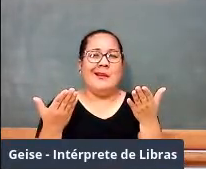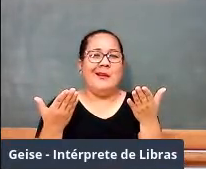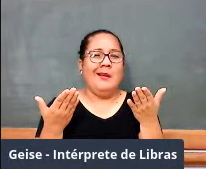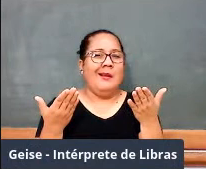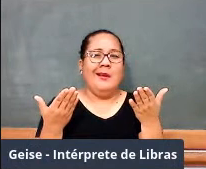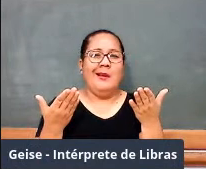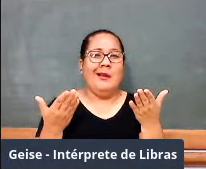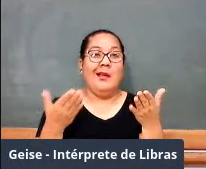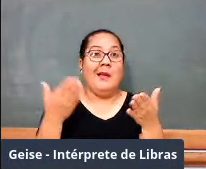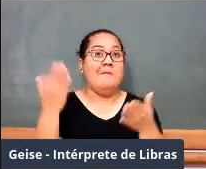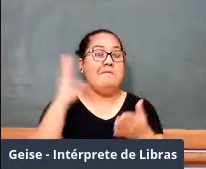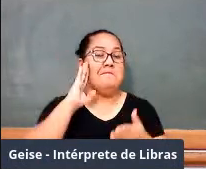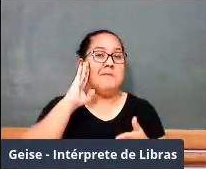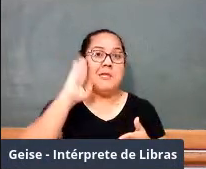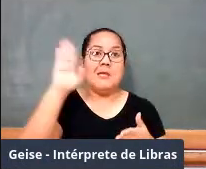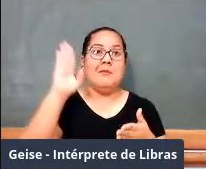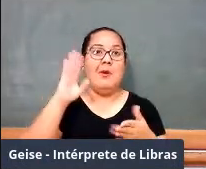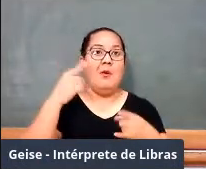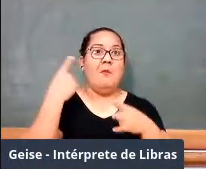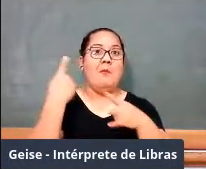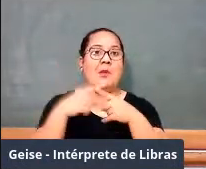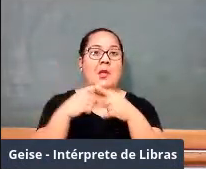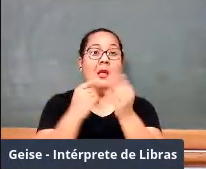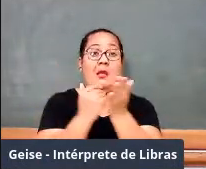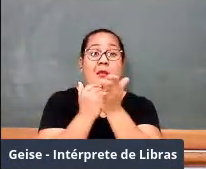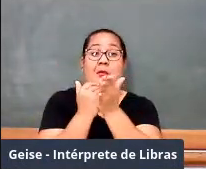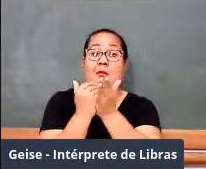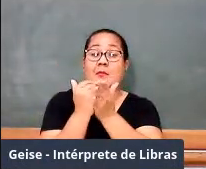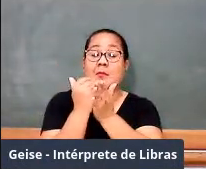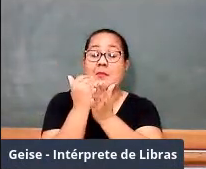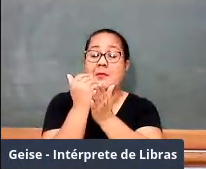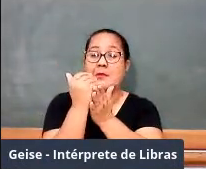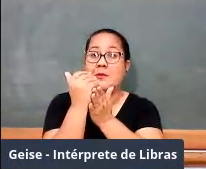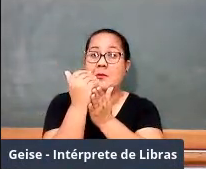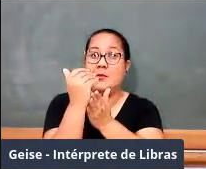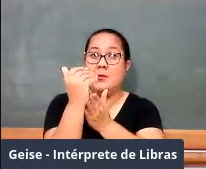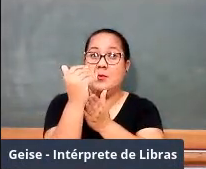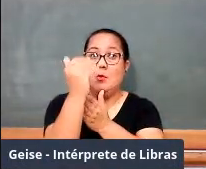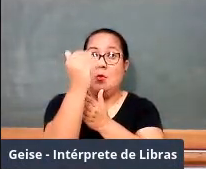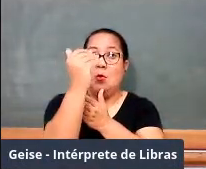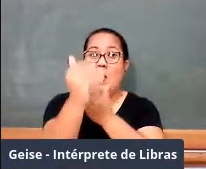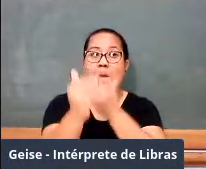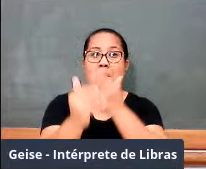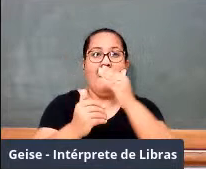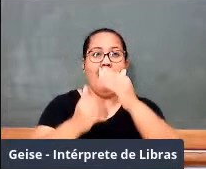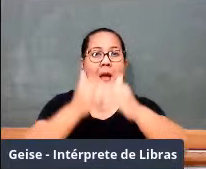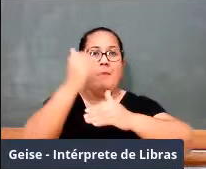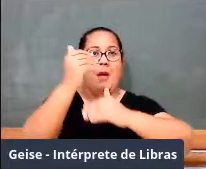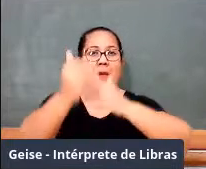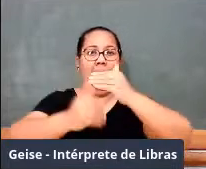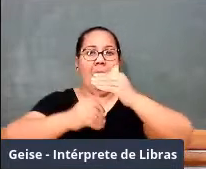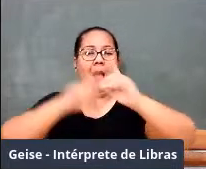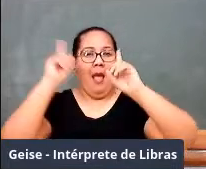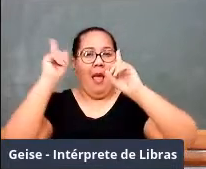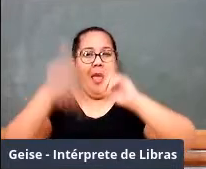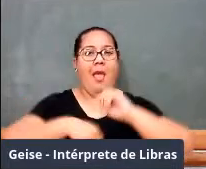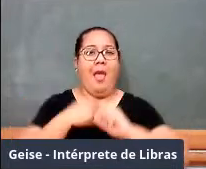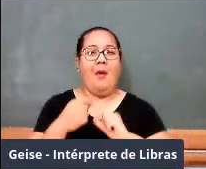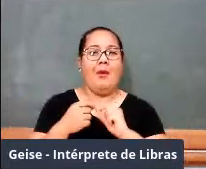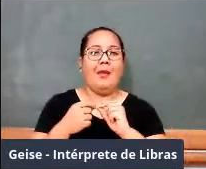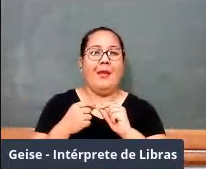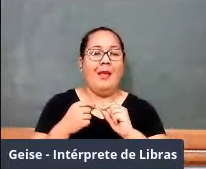realiza nesse livro essa tarefa, esse desafio fantástico de promover a